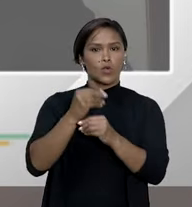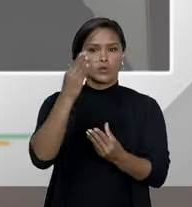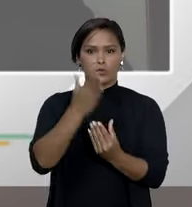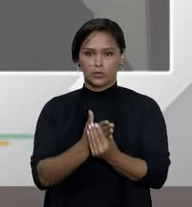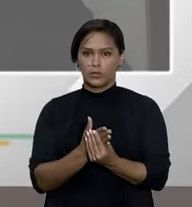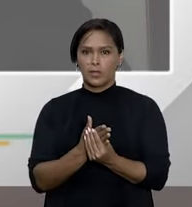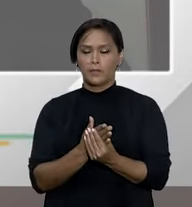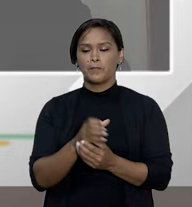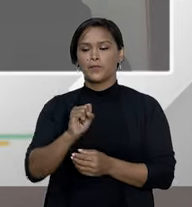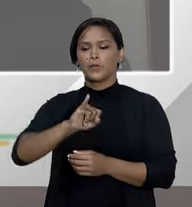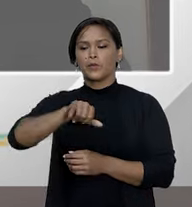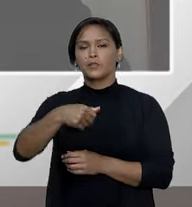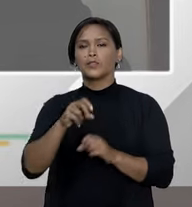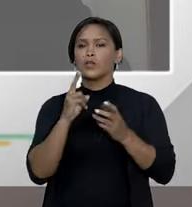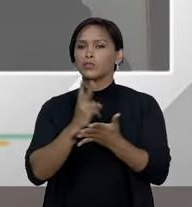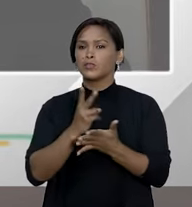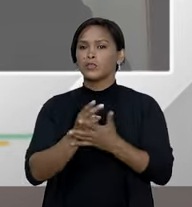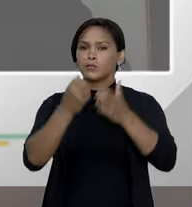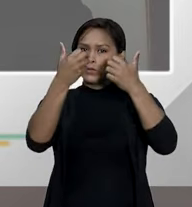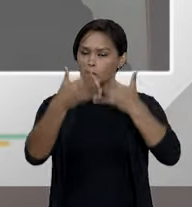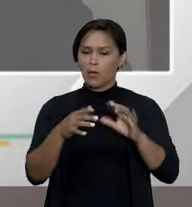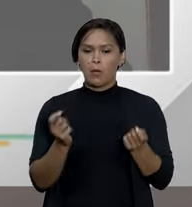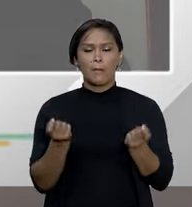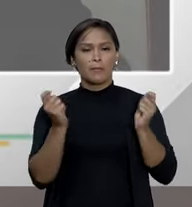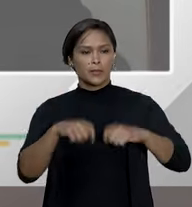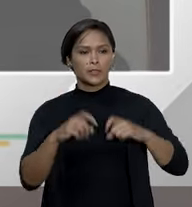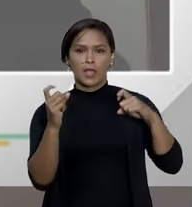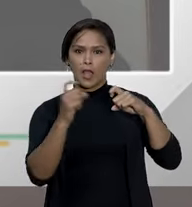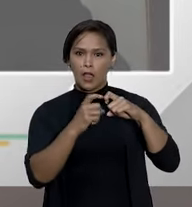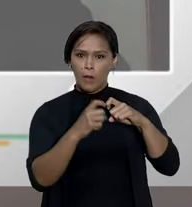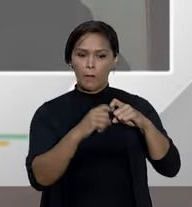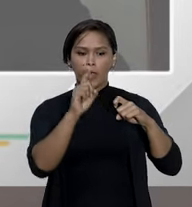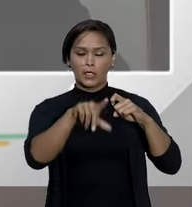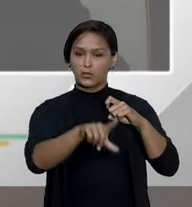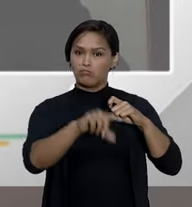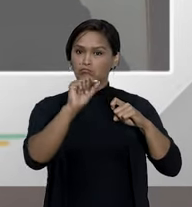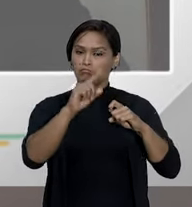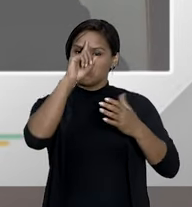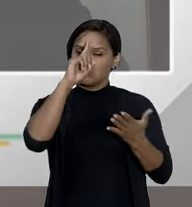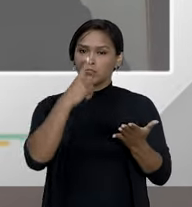O STJ sempre disse que cabe ao médico e não ao plano de saúde